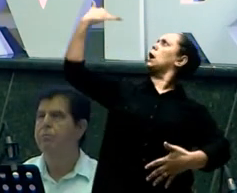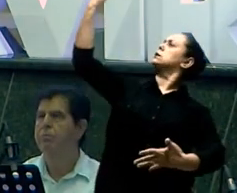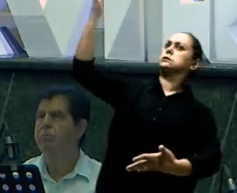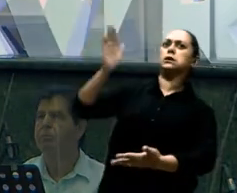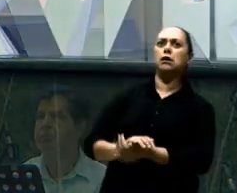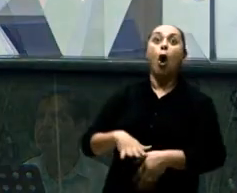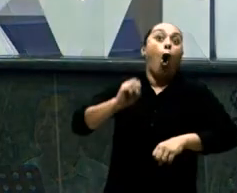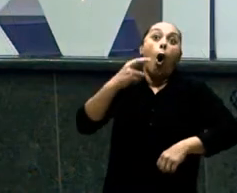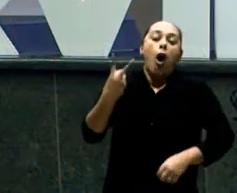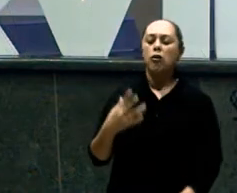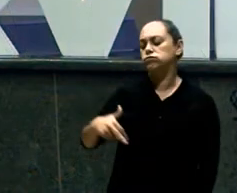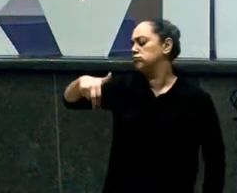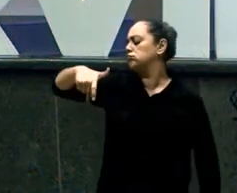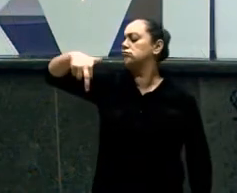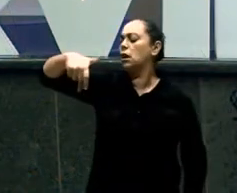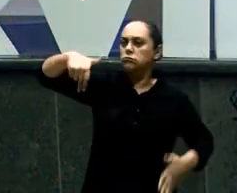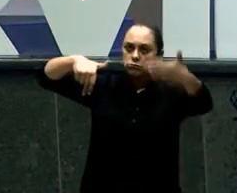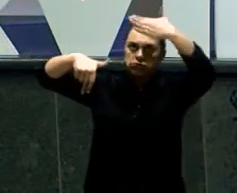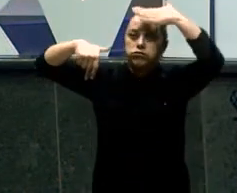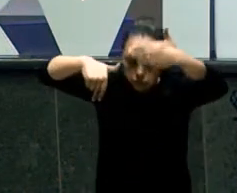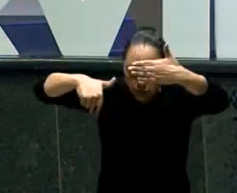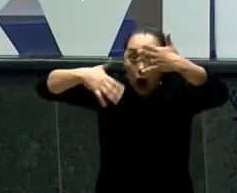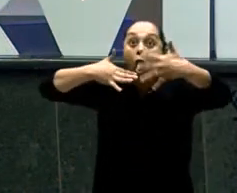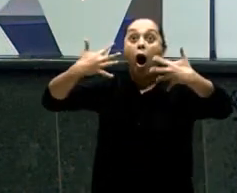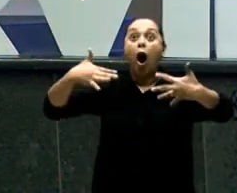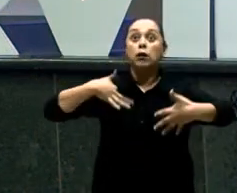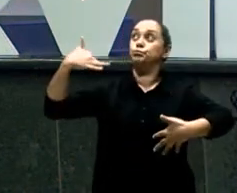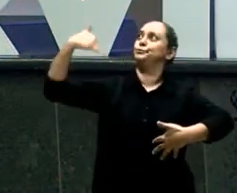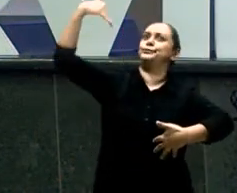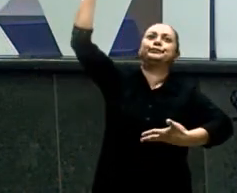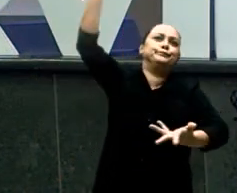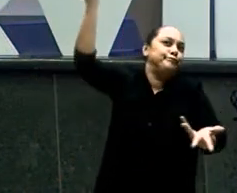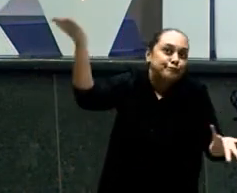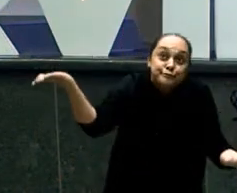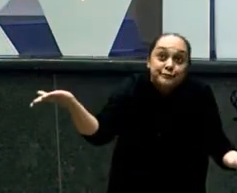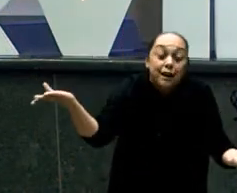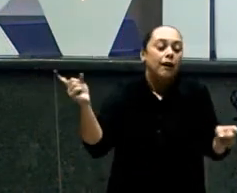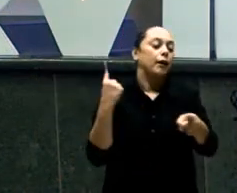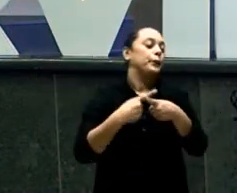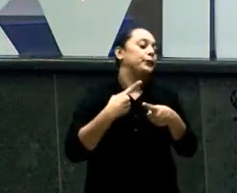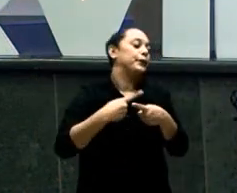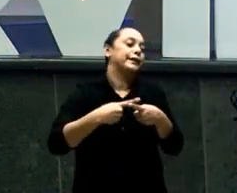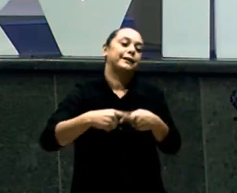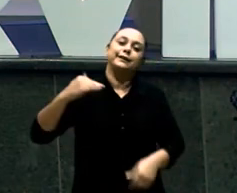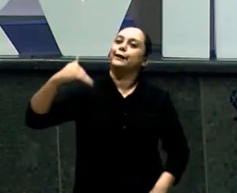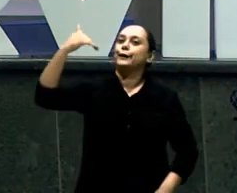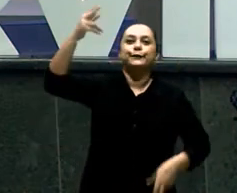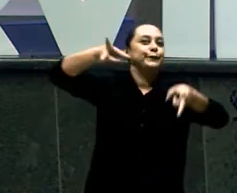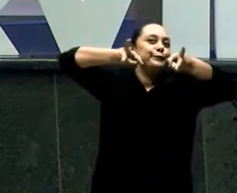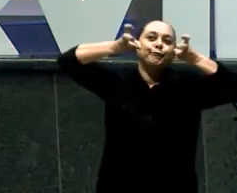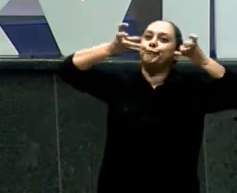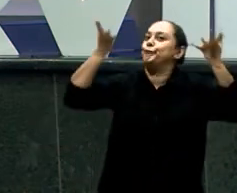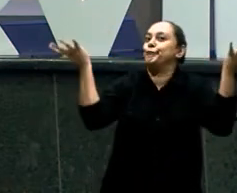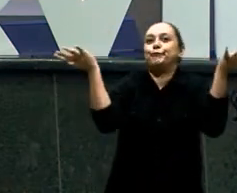Crescendo E crescer Gera um transtorno Porque não percebe Que está crescendo Porque está